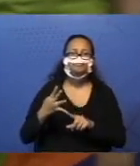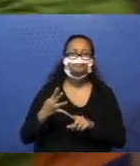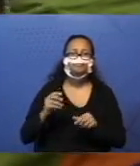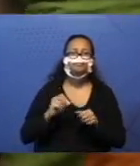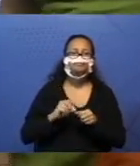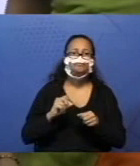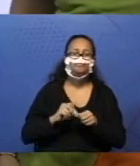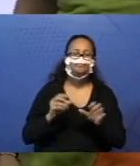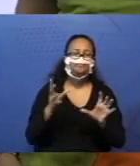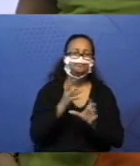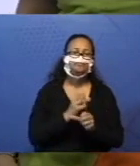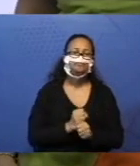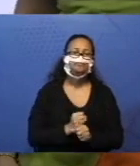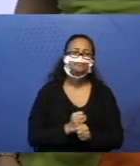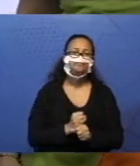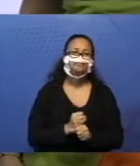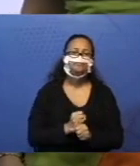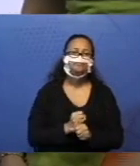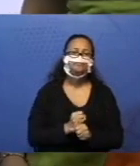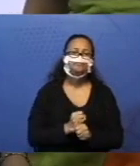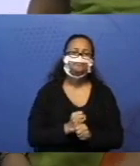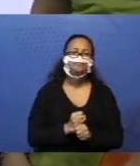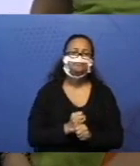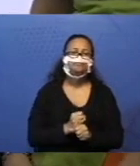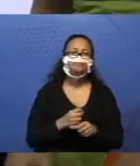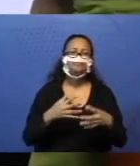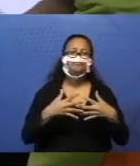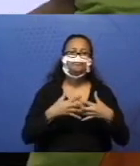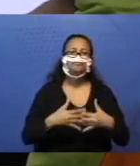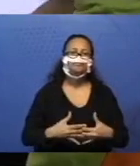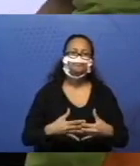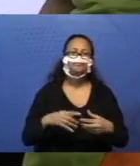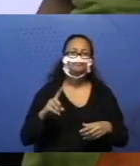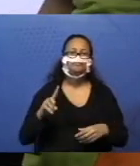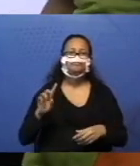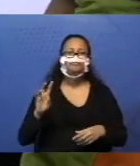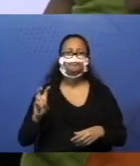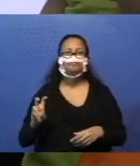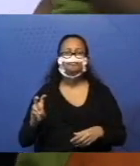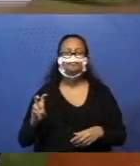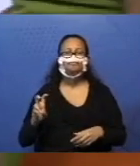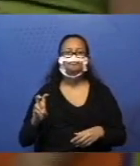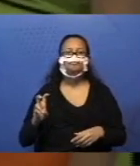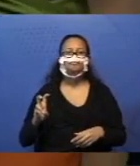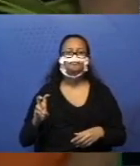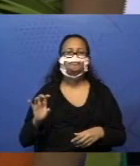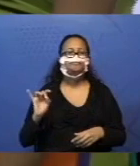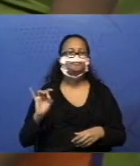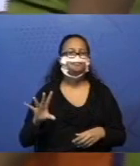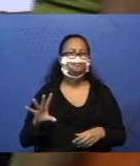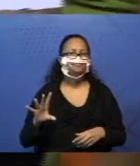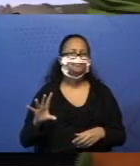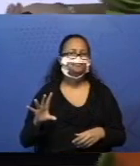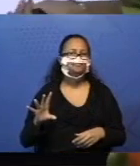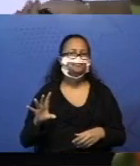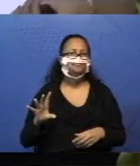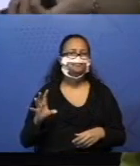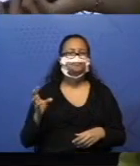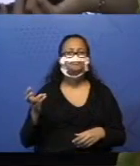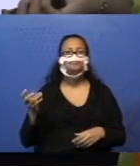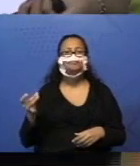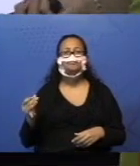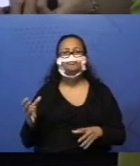adição que o resultado seja quinze. Sem barrinhas agora. Só calculando. Vamos lá.